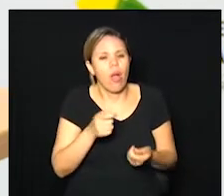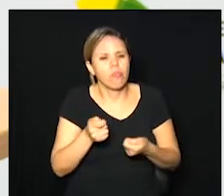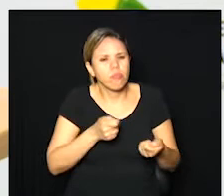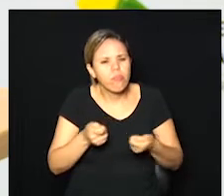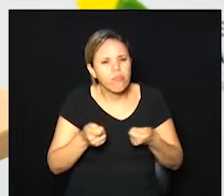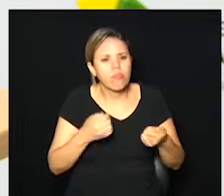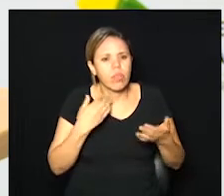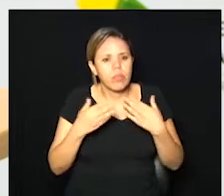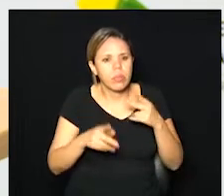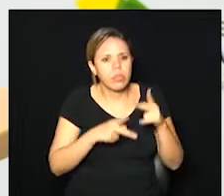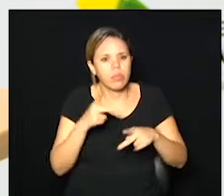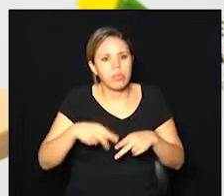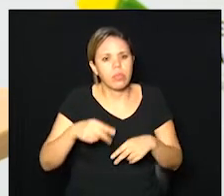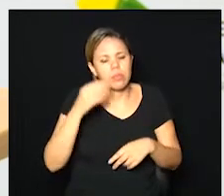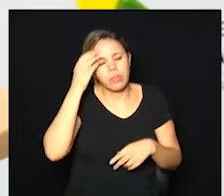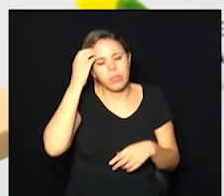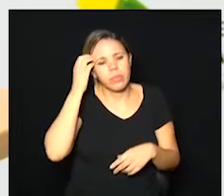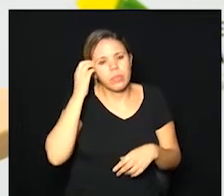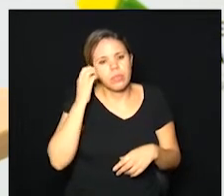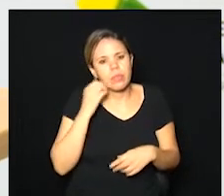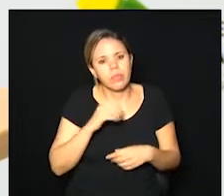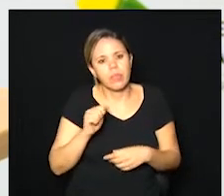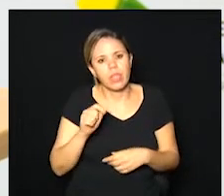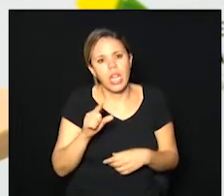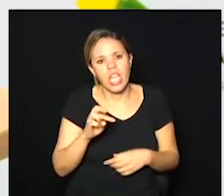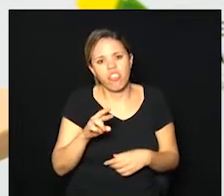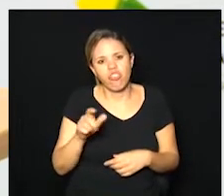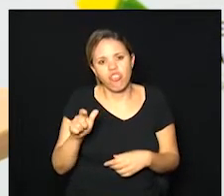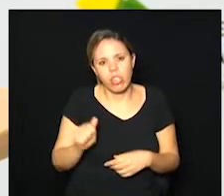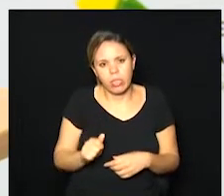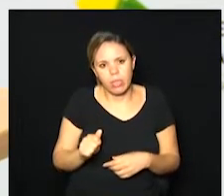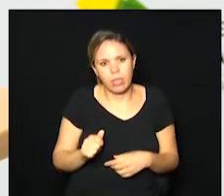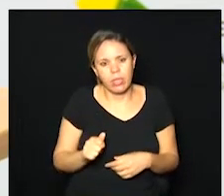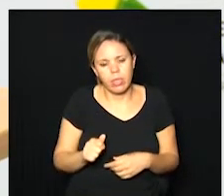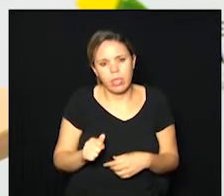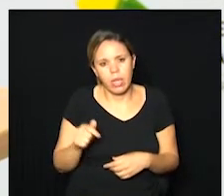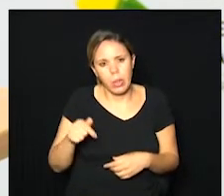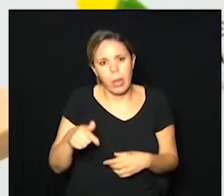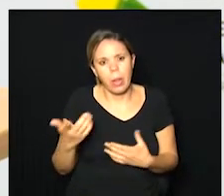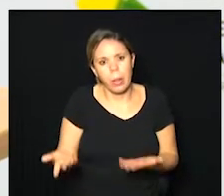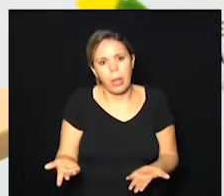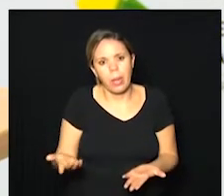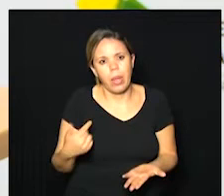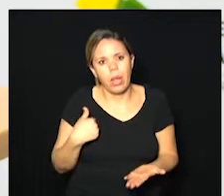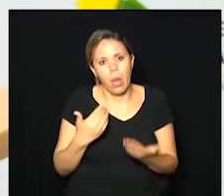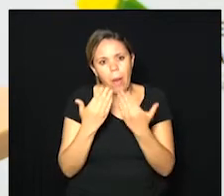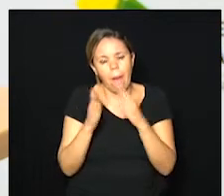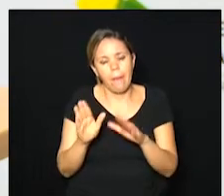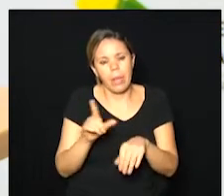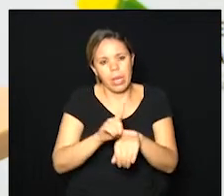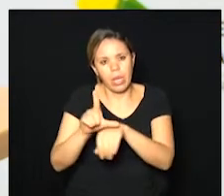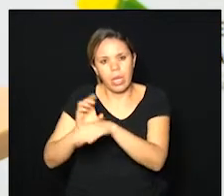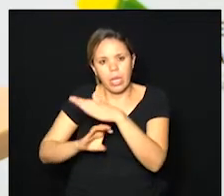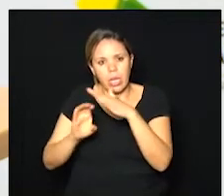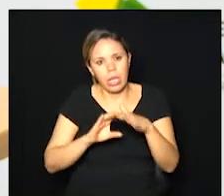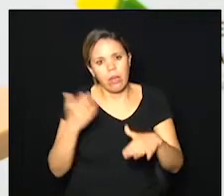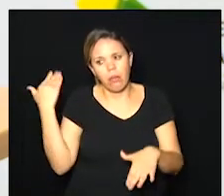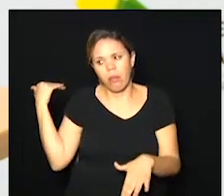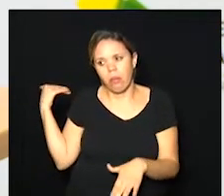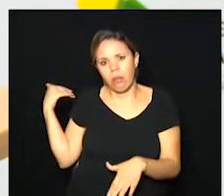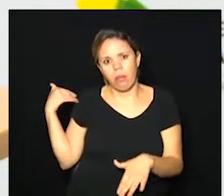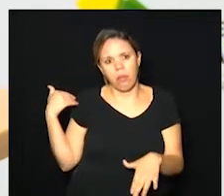conversar dialogar com a tarefa da Alexandra Capriola essa semana vai ser essa porque quando eu abri o comércio que deu aquela